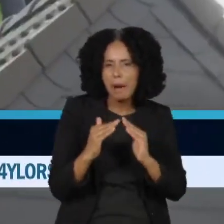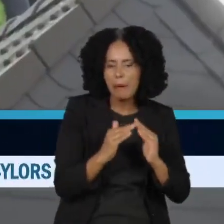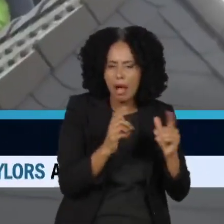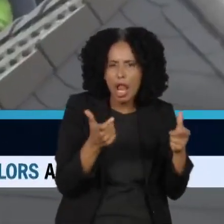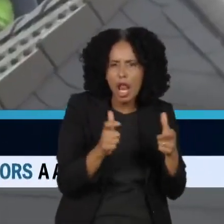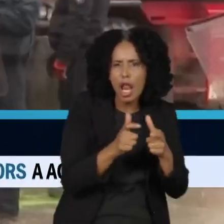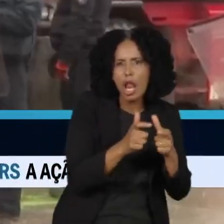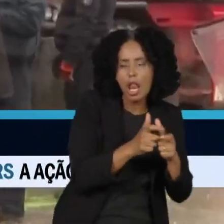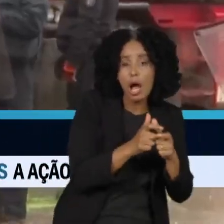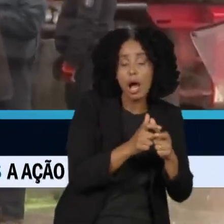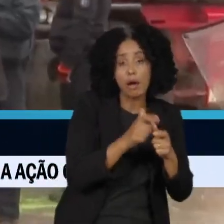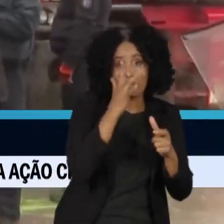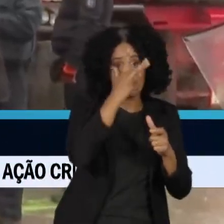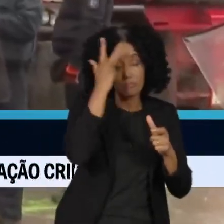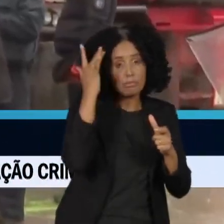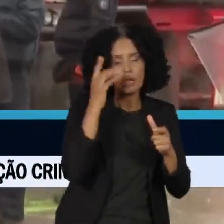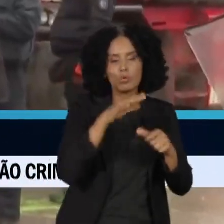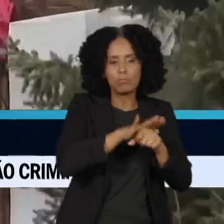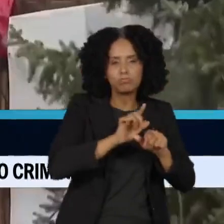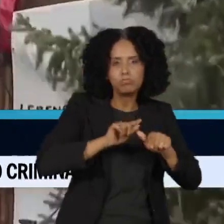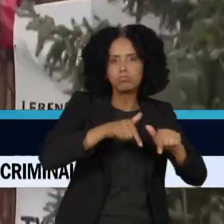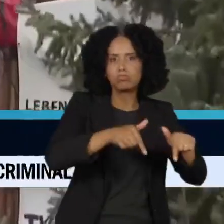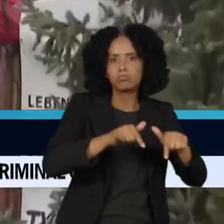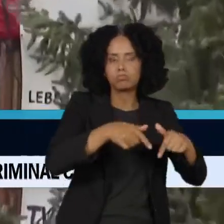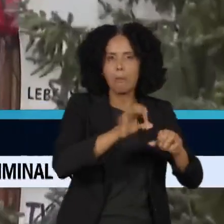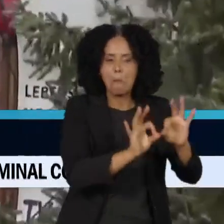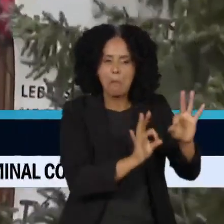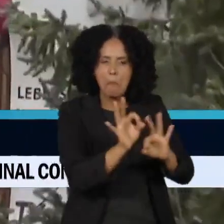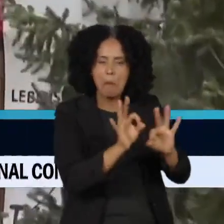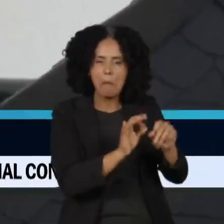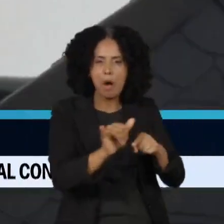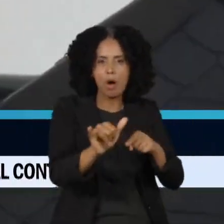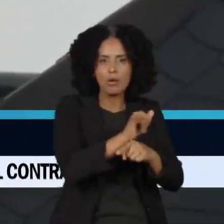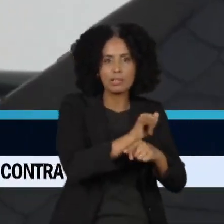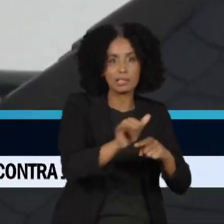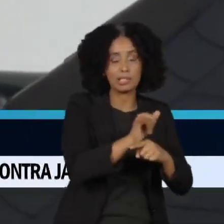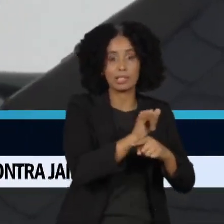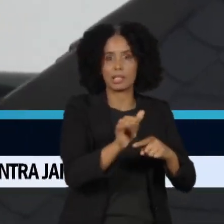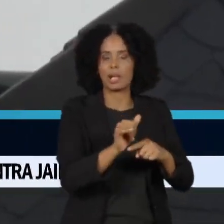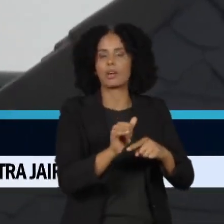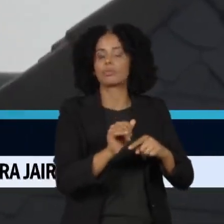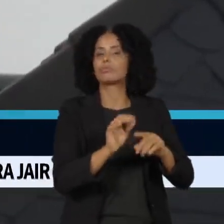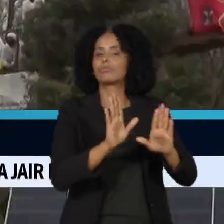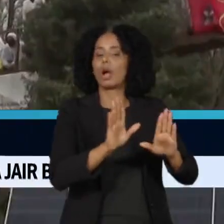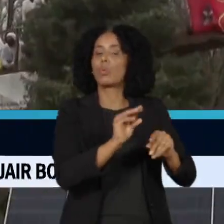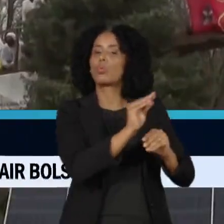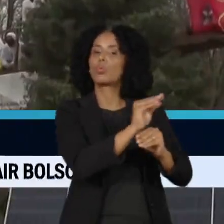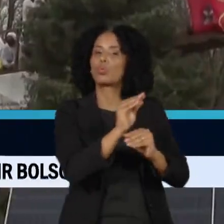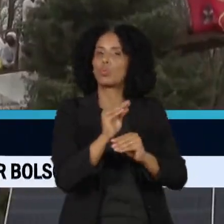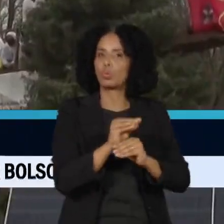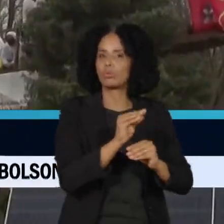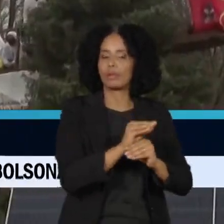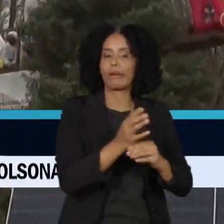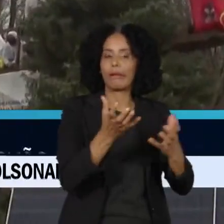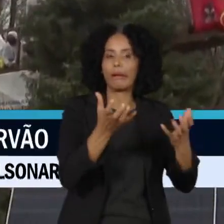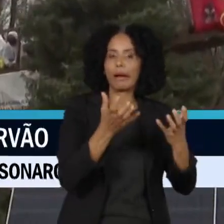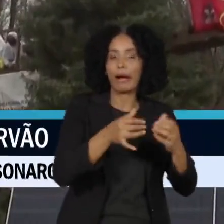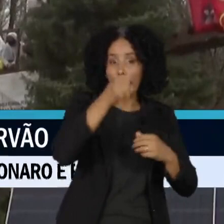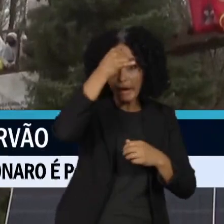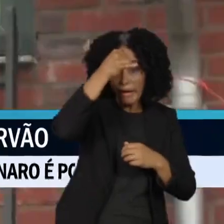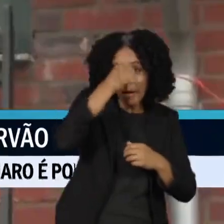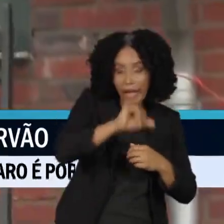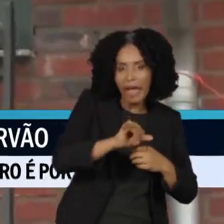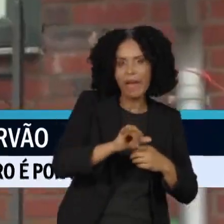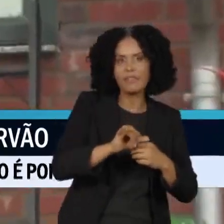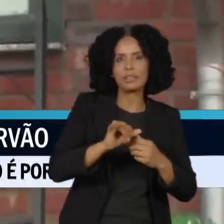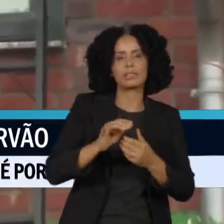ocupado por ativistas do clima, que construíram barricadas e casas nas árvores. Eles querem impedir a demolição da área, que